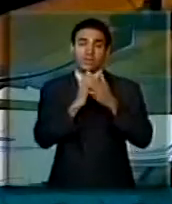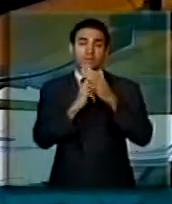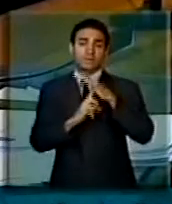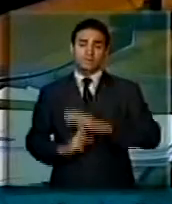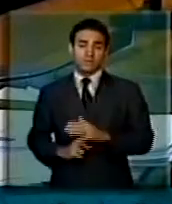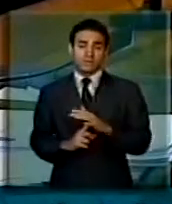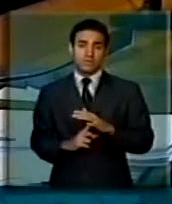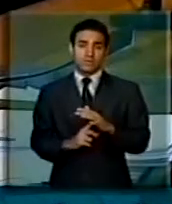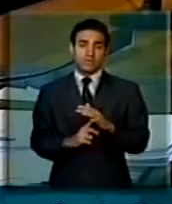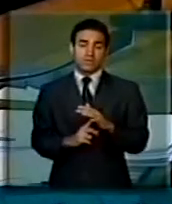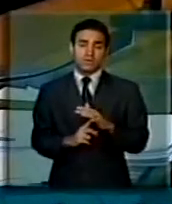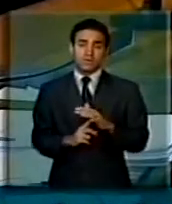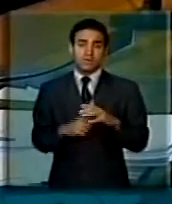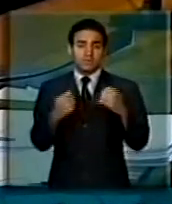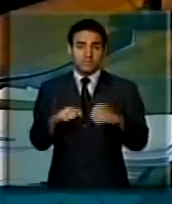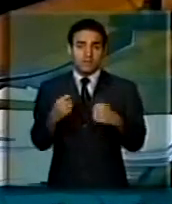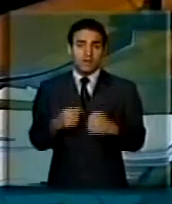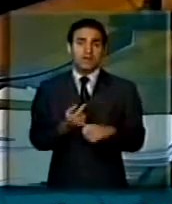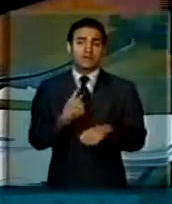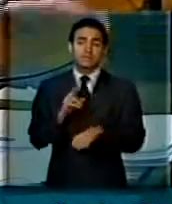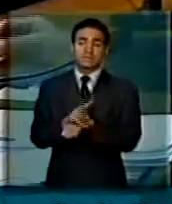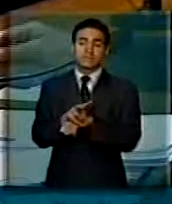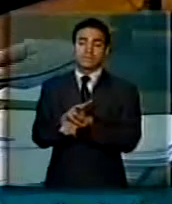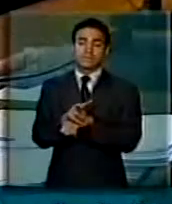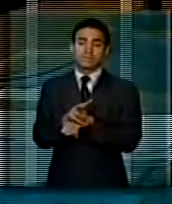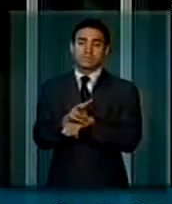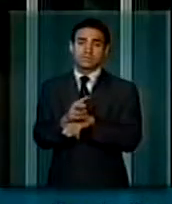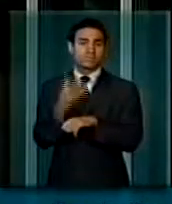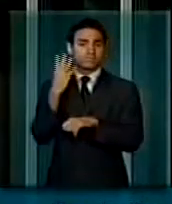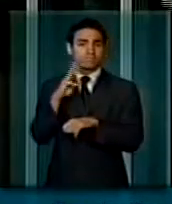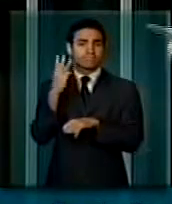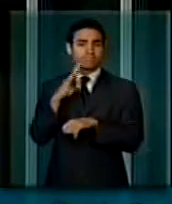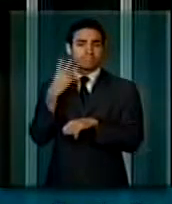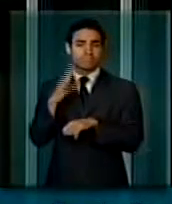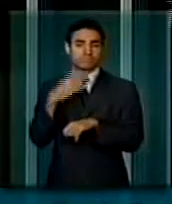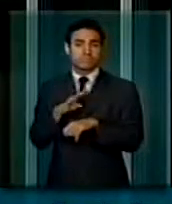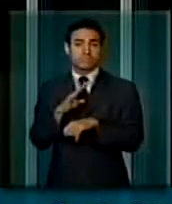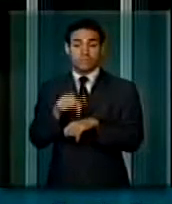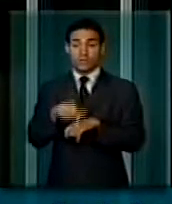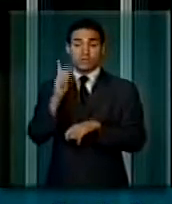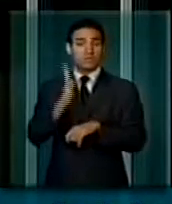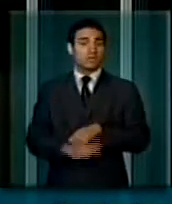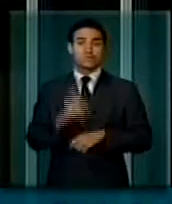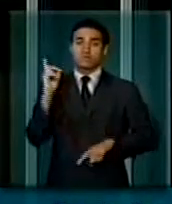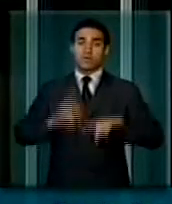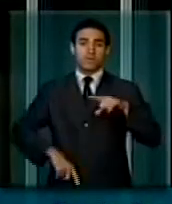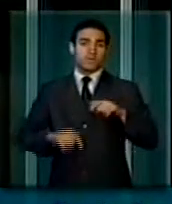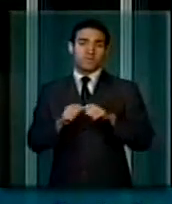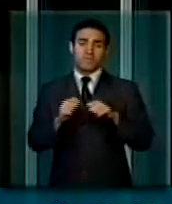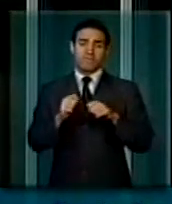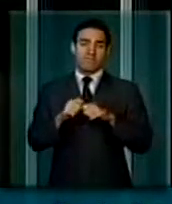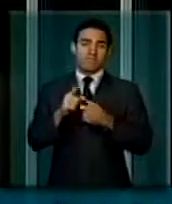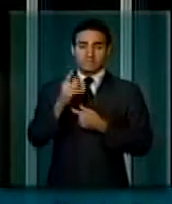E ele precisa ficar em observação por vários dias para isso. E nós no Brasil, literalmente, proibimos a internação